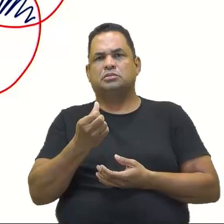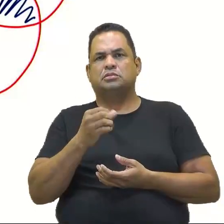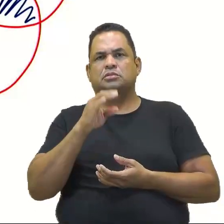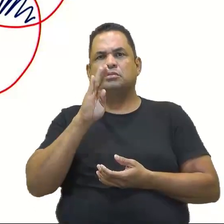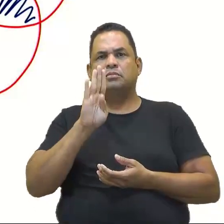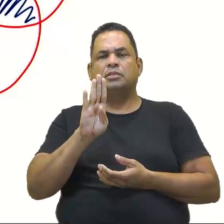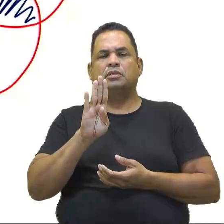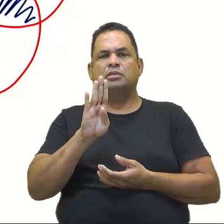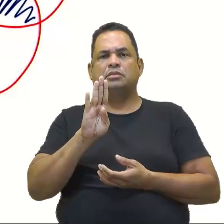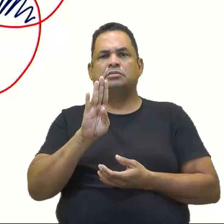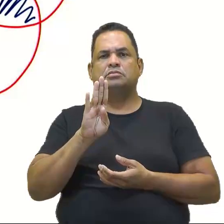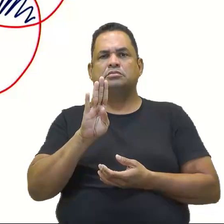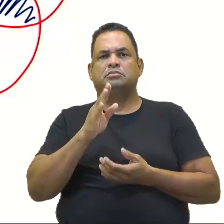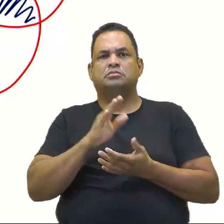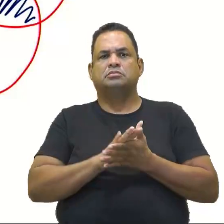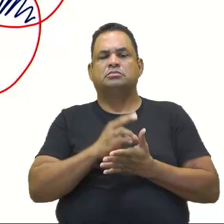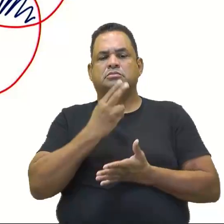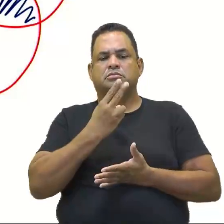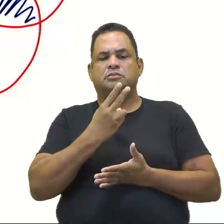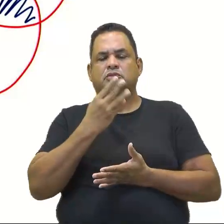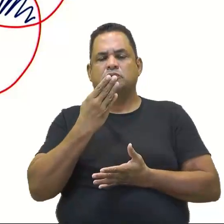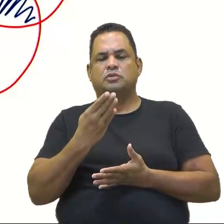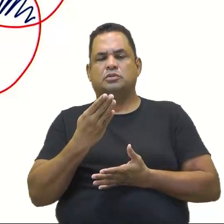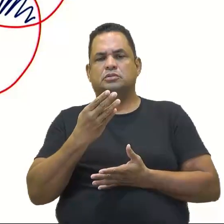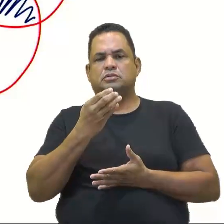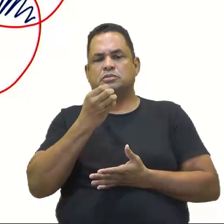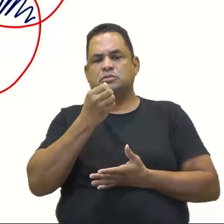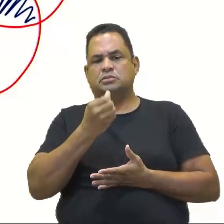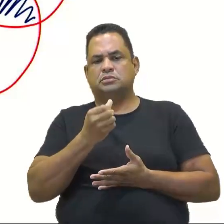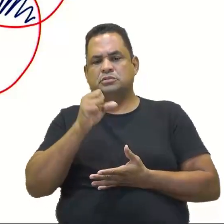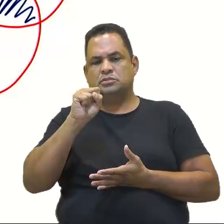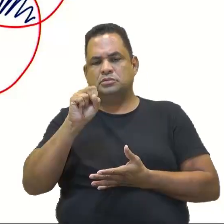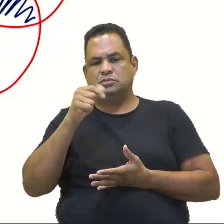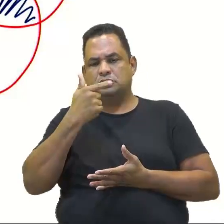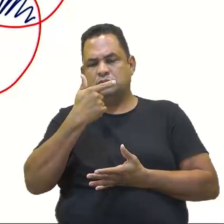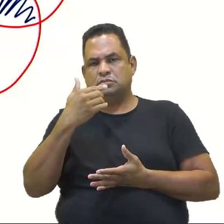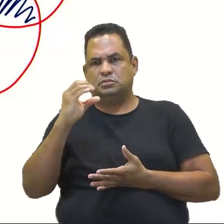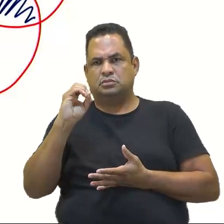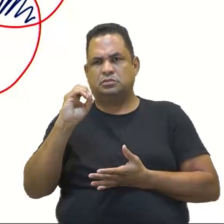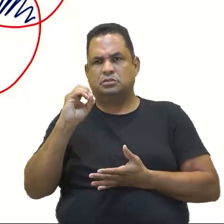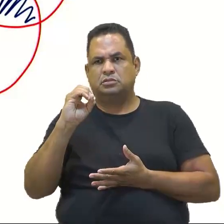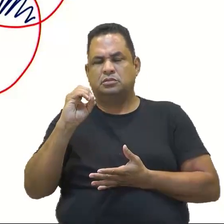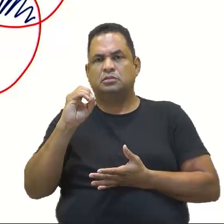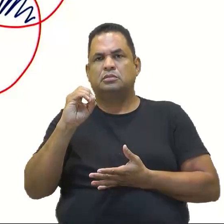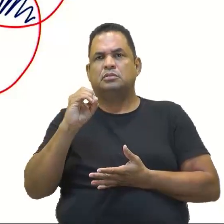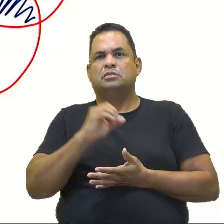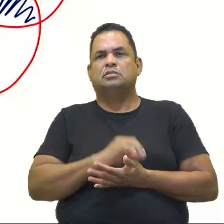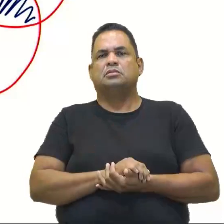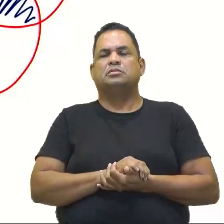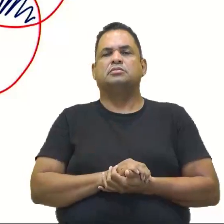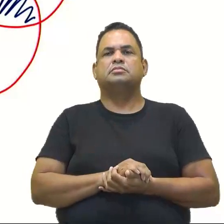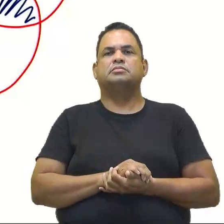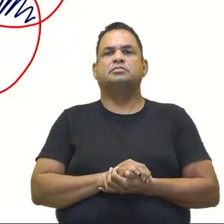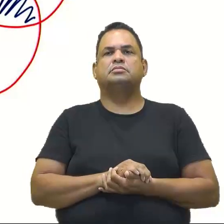preenchido. E no B? 2, 4, 6, 8 e 10. Então sobrou o 8 e o 10.